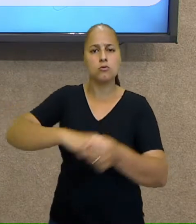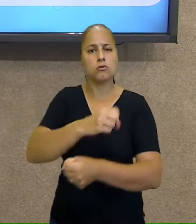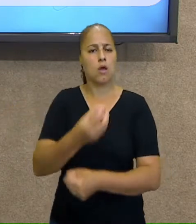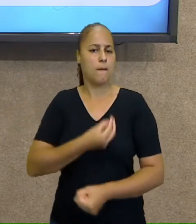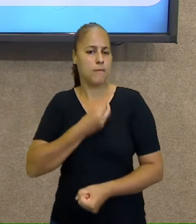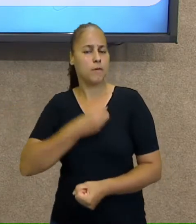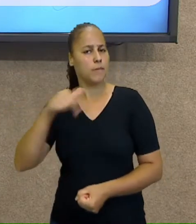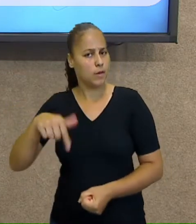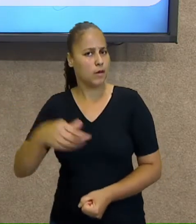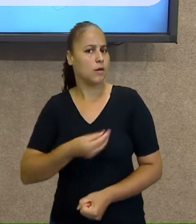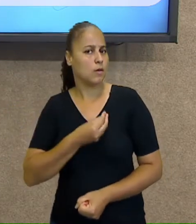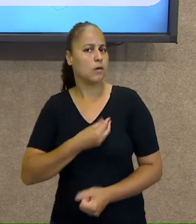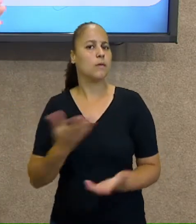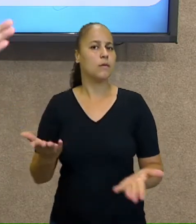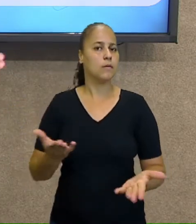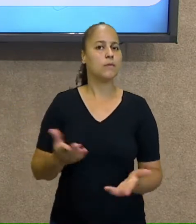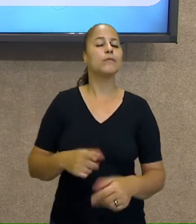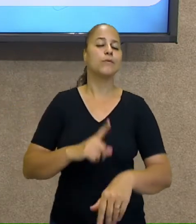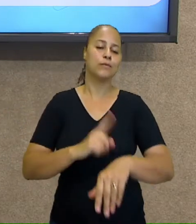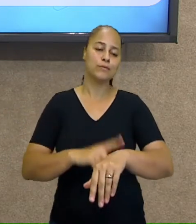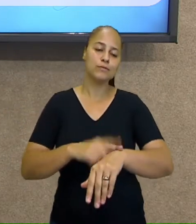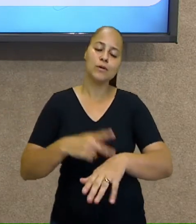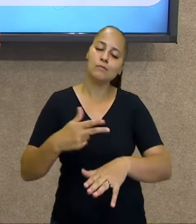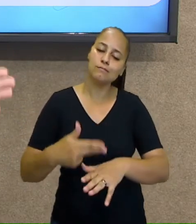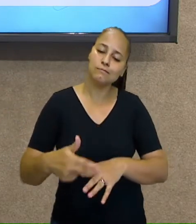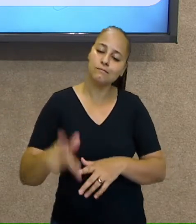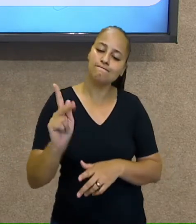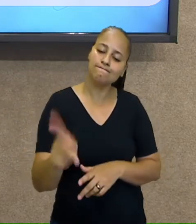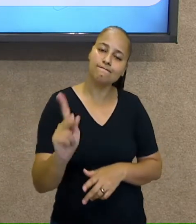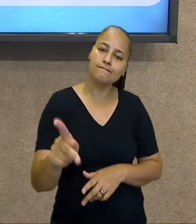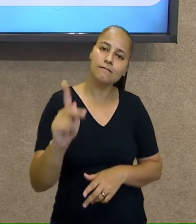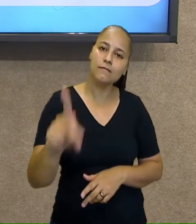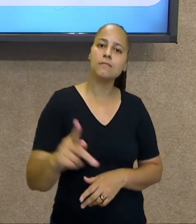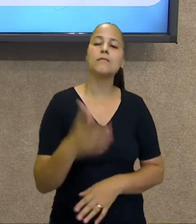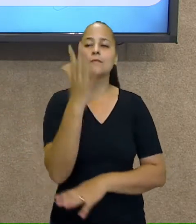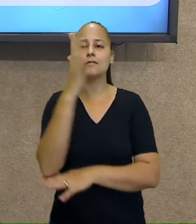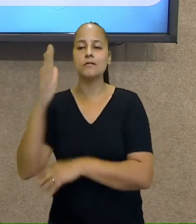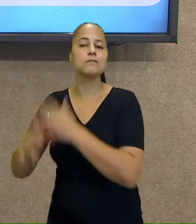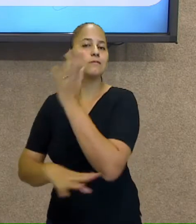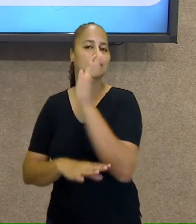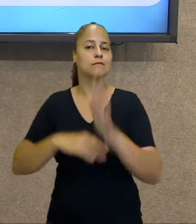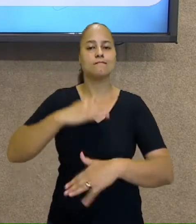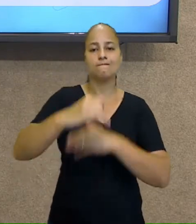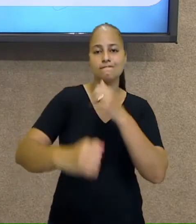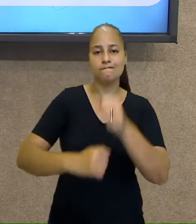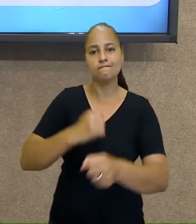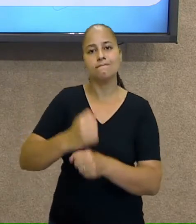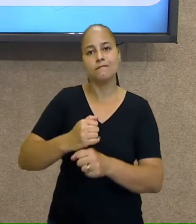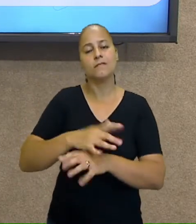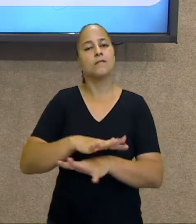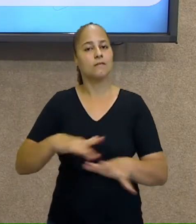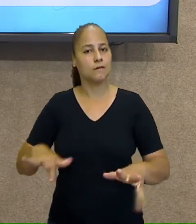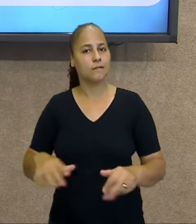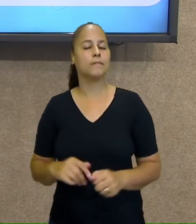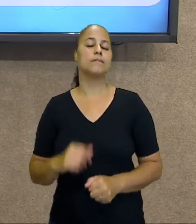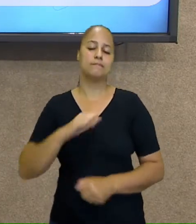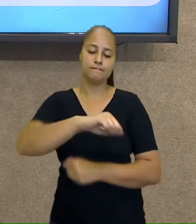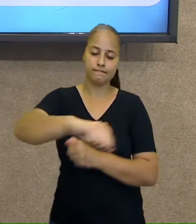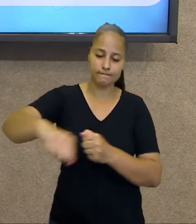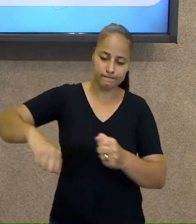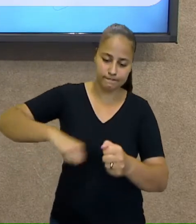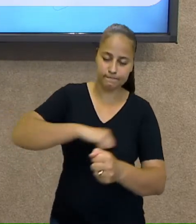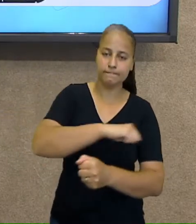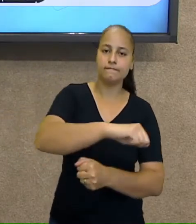vida? Quando o tempo vai passando, as estações do ano, tudo isso tem a ver com o movimento de